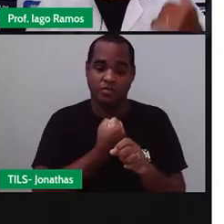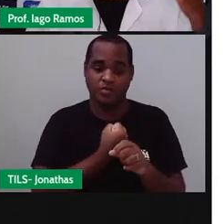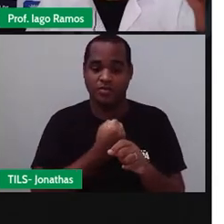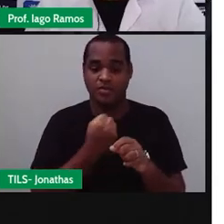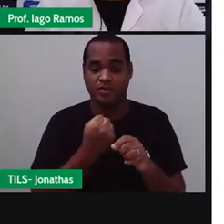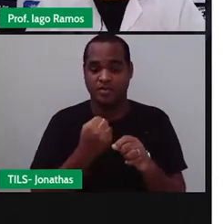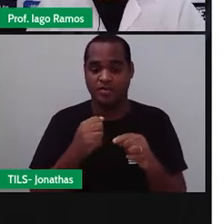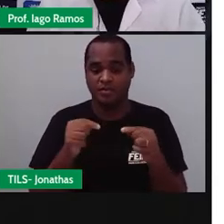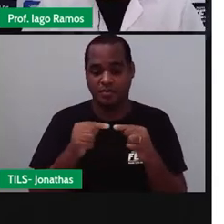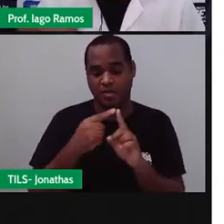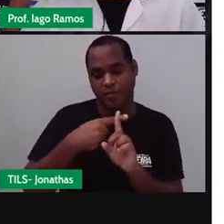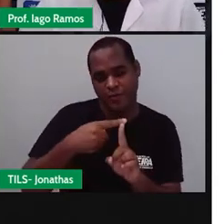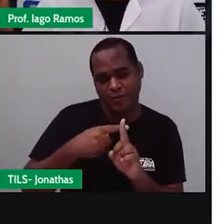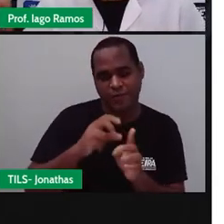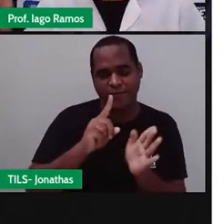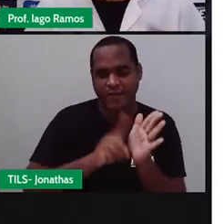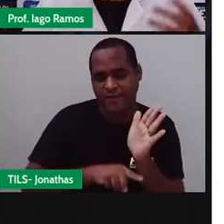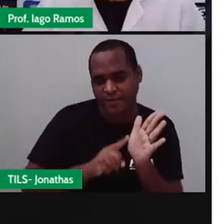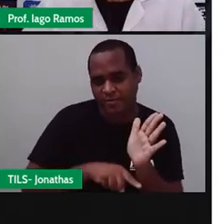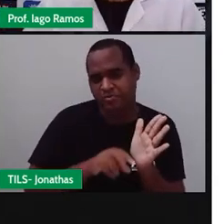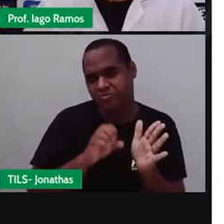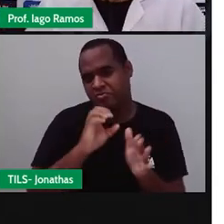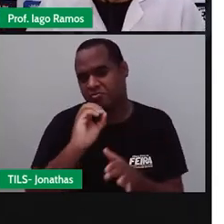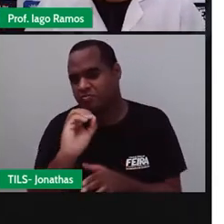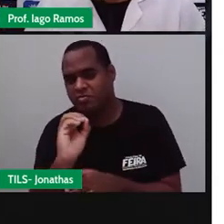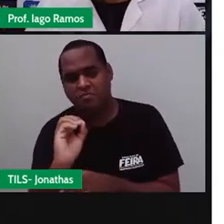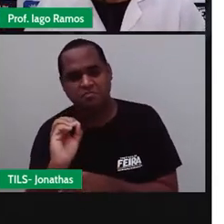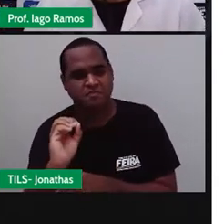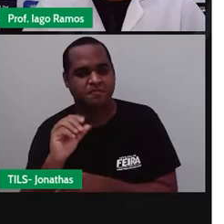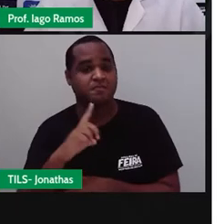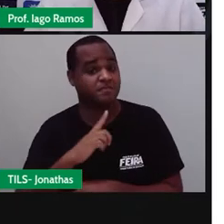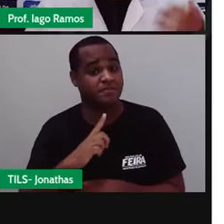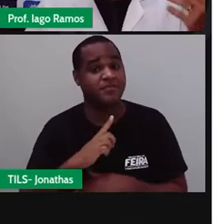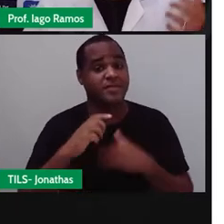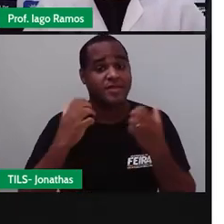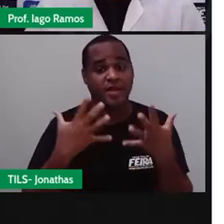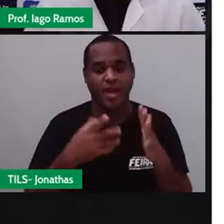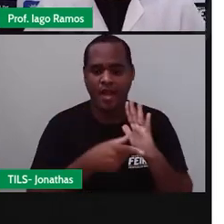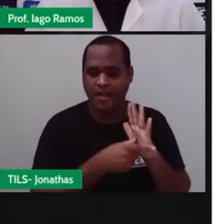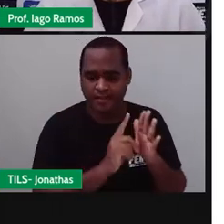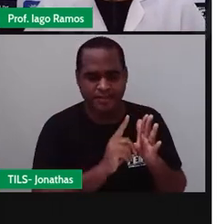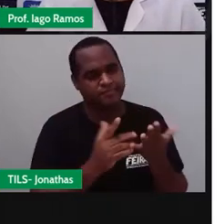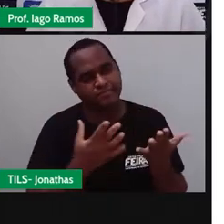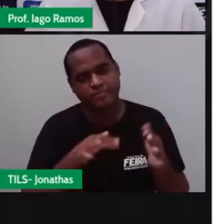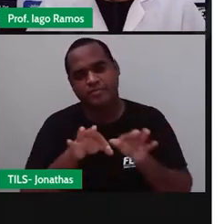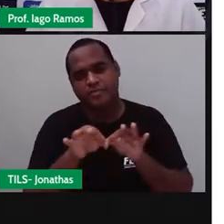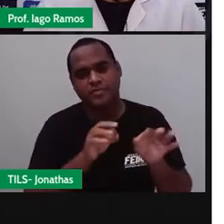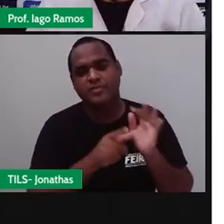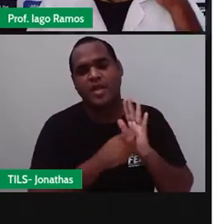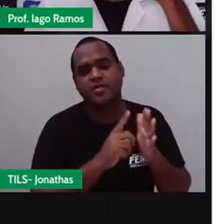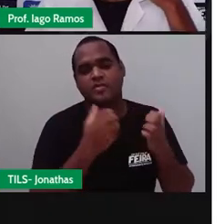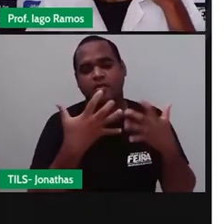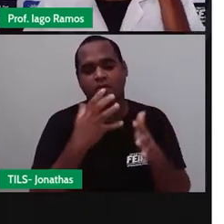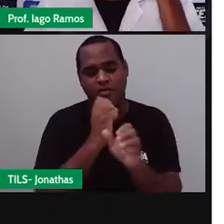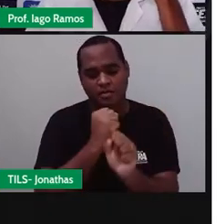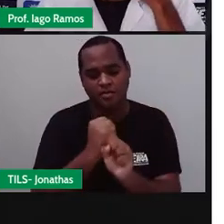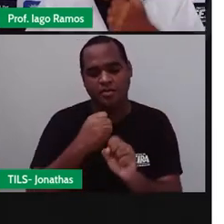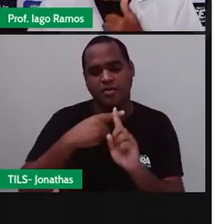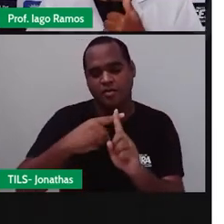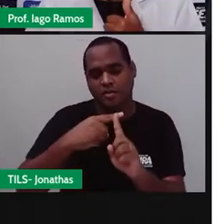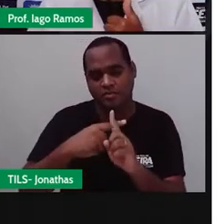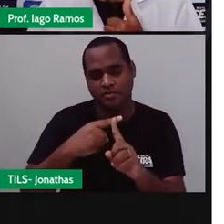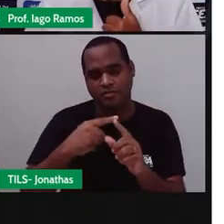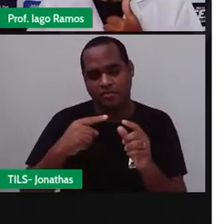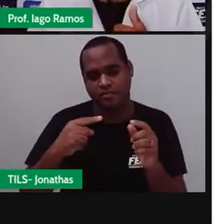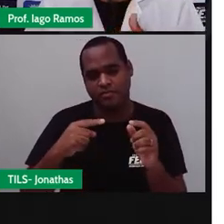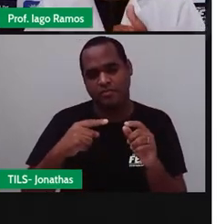aqueles números positivos, negativos, o zero, né? Em aulas anteriores, a gente aprendeu a fazer a continha de mais, que é a